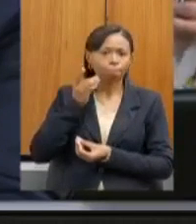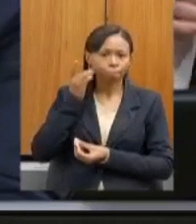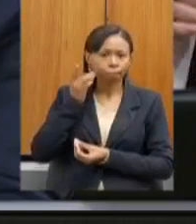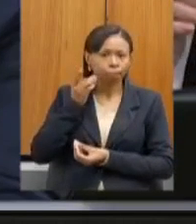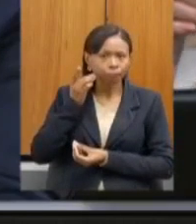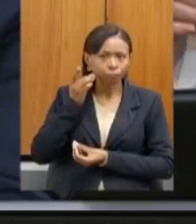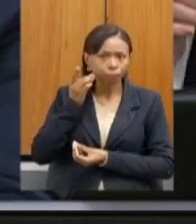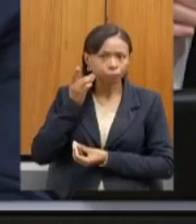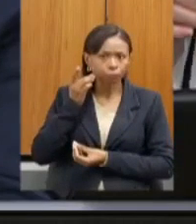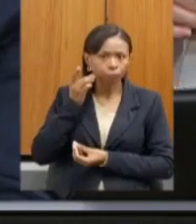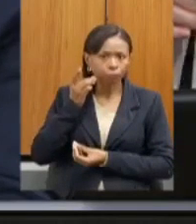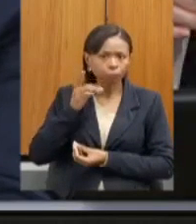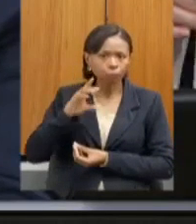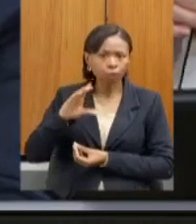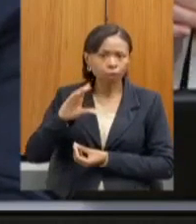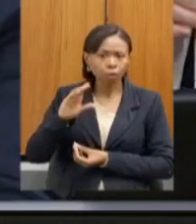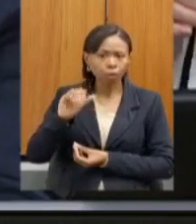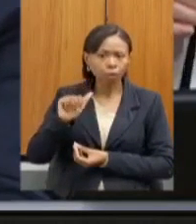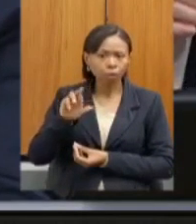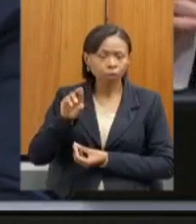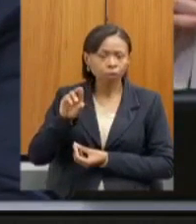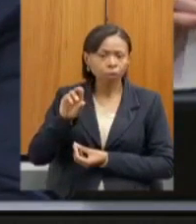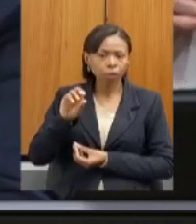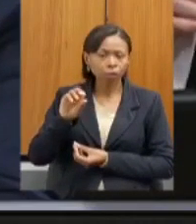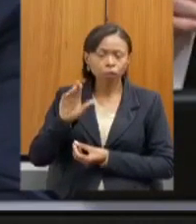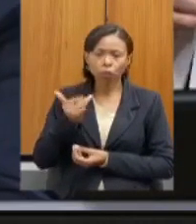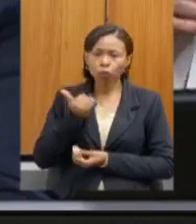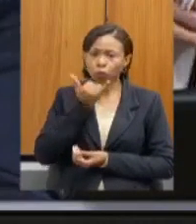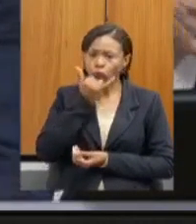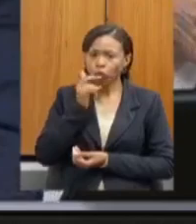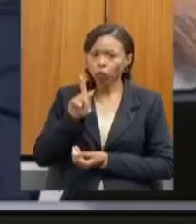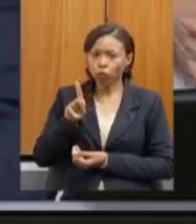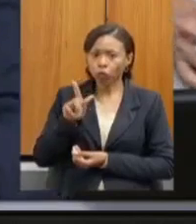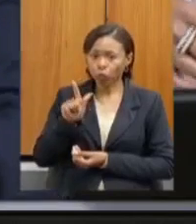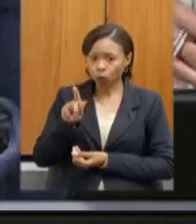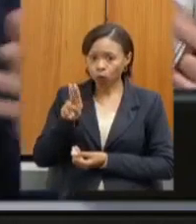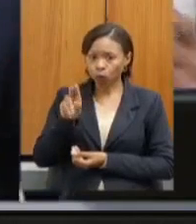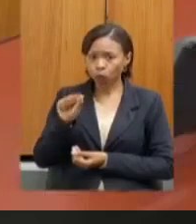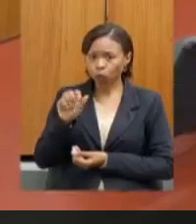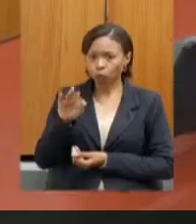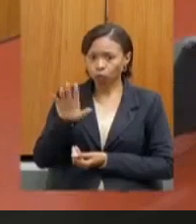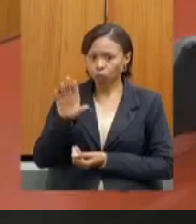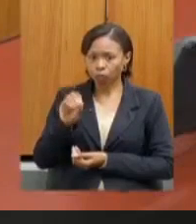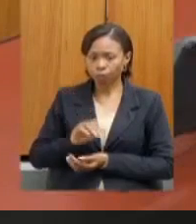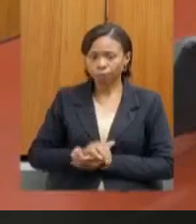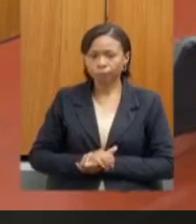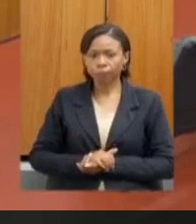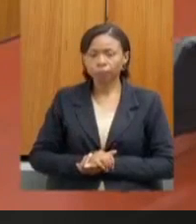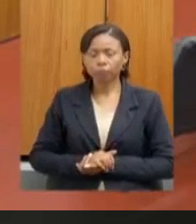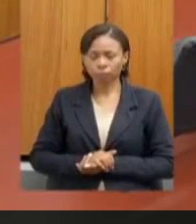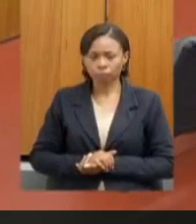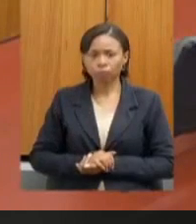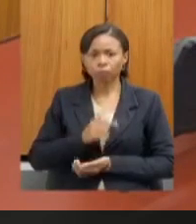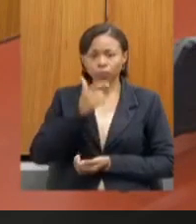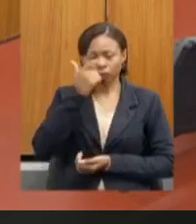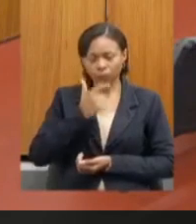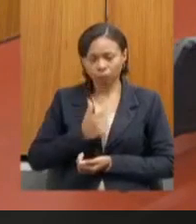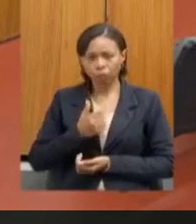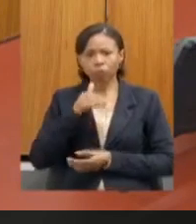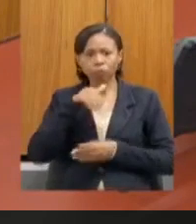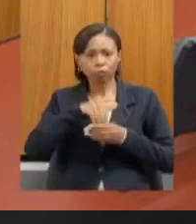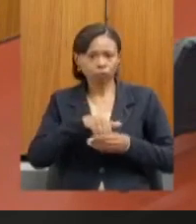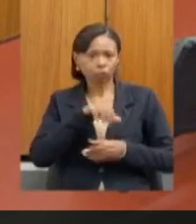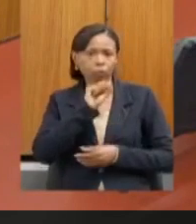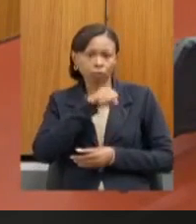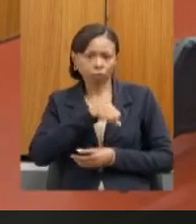deputado Carlos, Gustavo Santana, senhor presidente, deputado Gustavo Santana, vota sim.